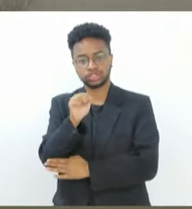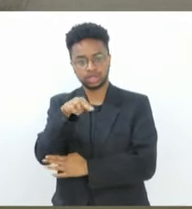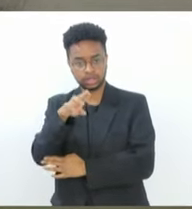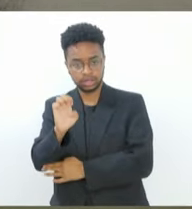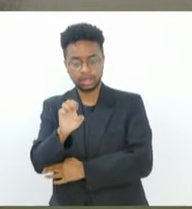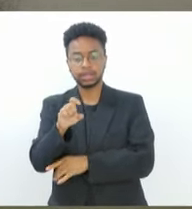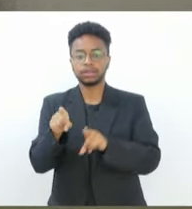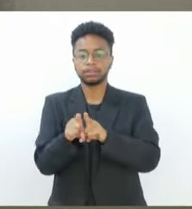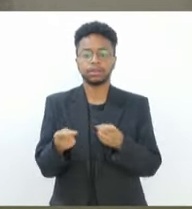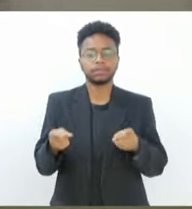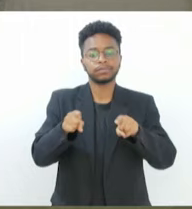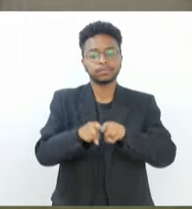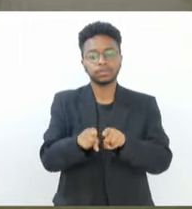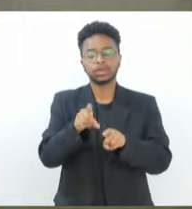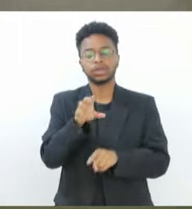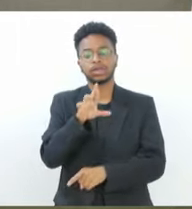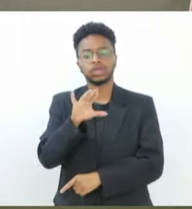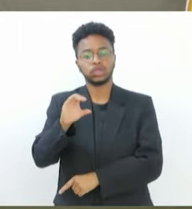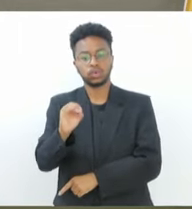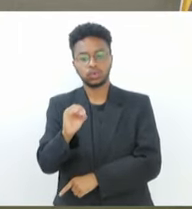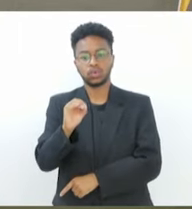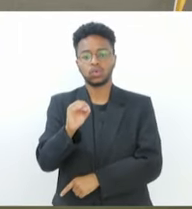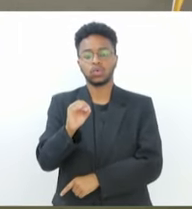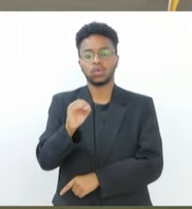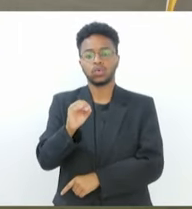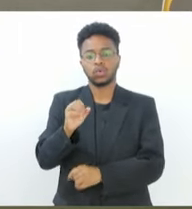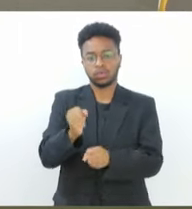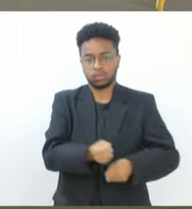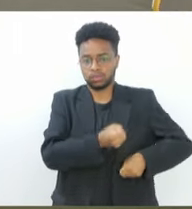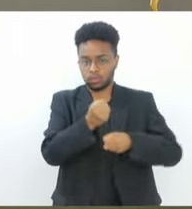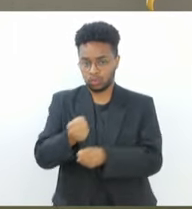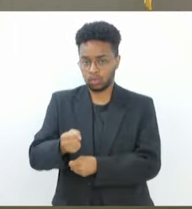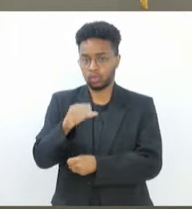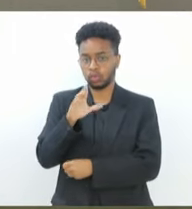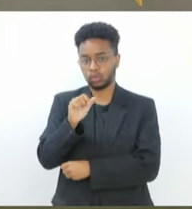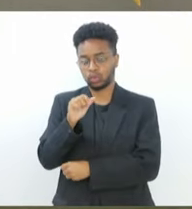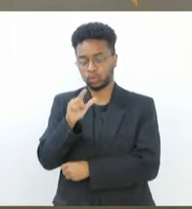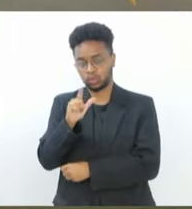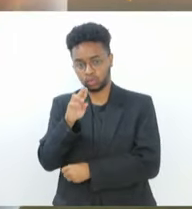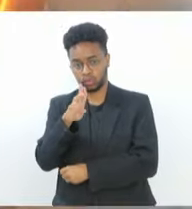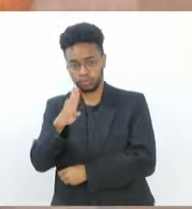parceria do Rio Vaá Clube e do RJ Transplantes.